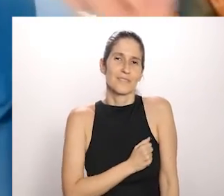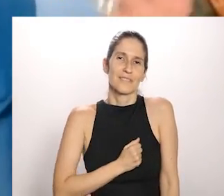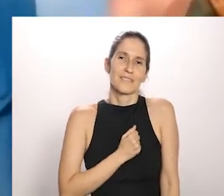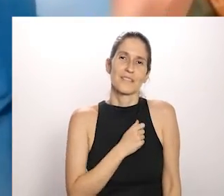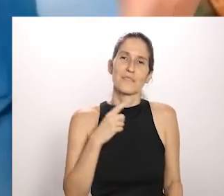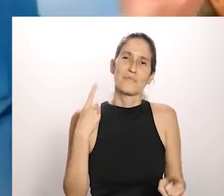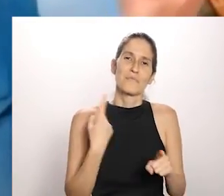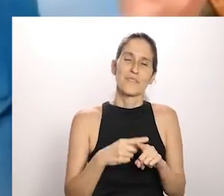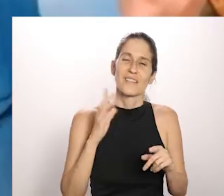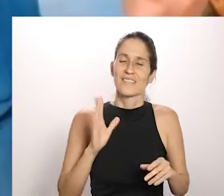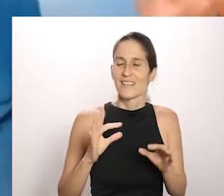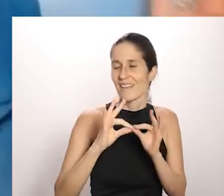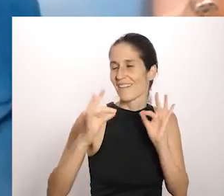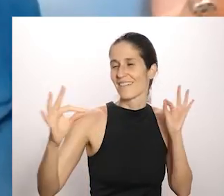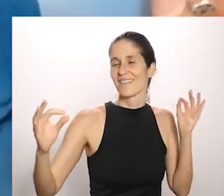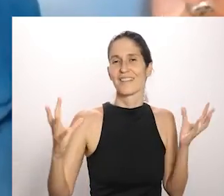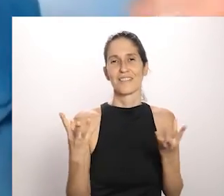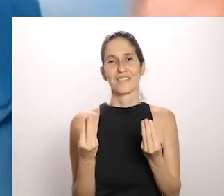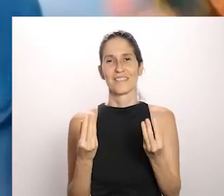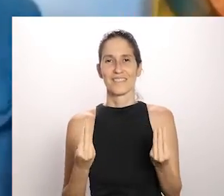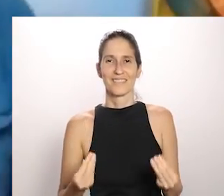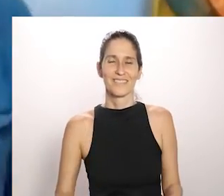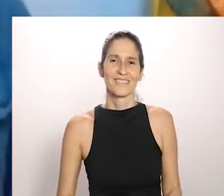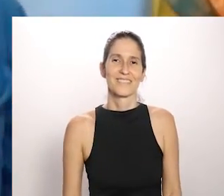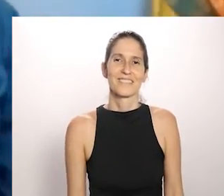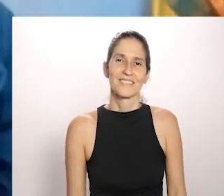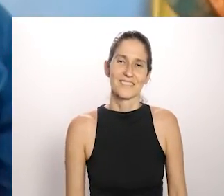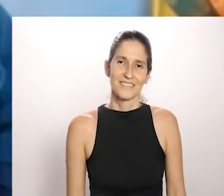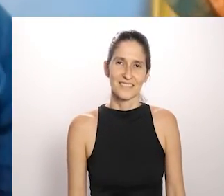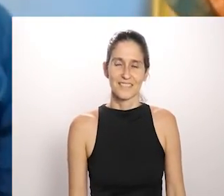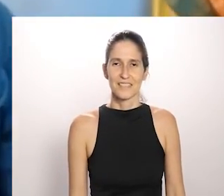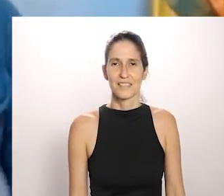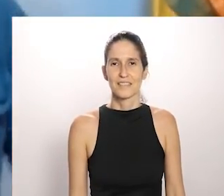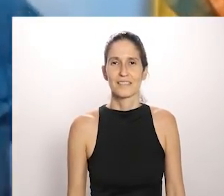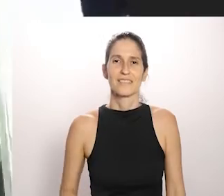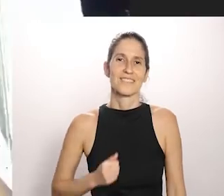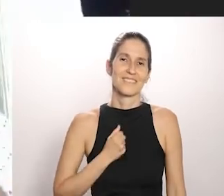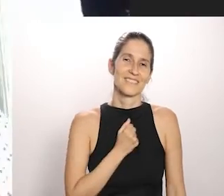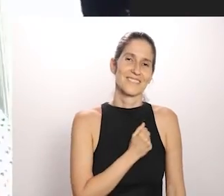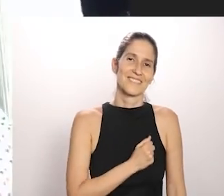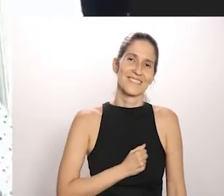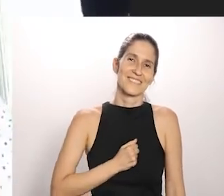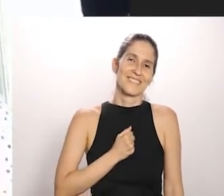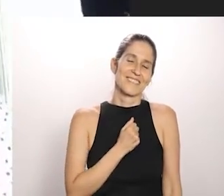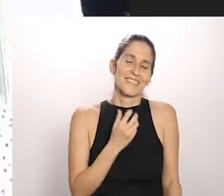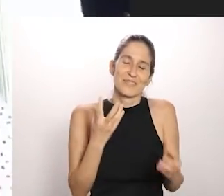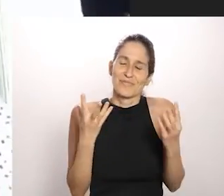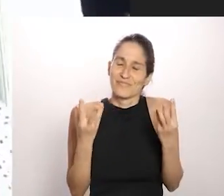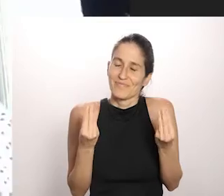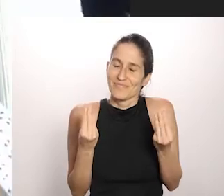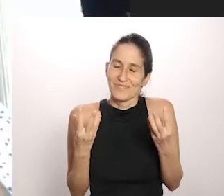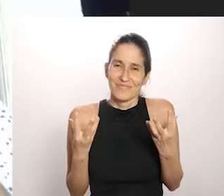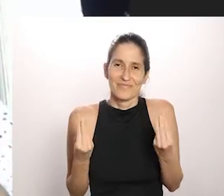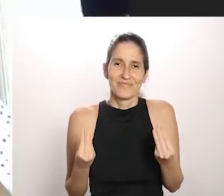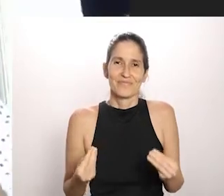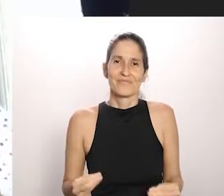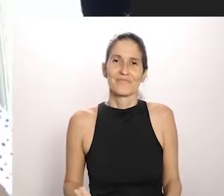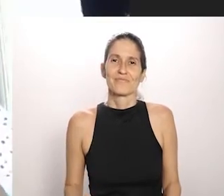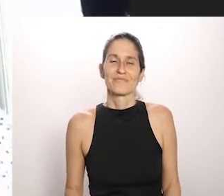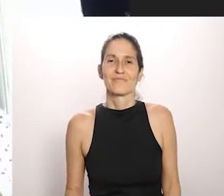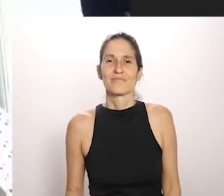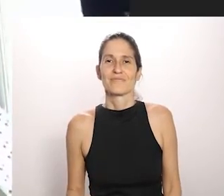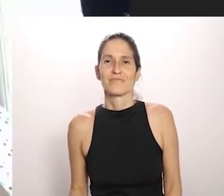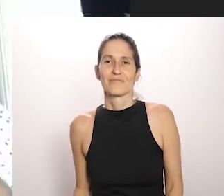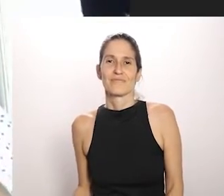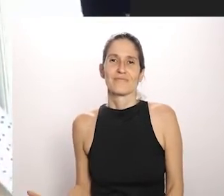que já tá grande demais. Mas a saudade tá grande